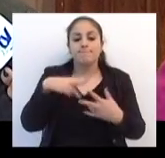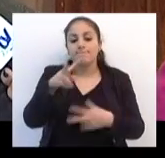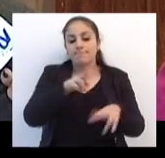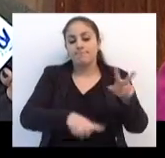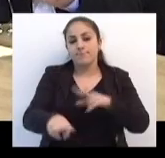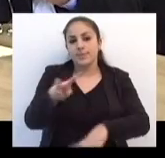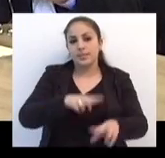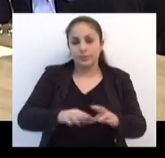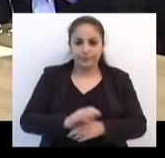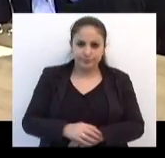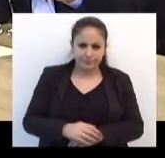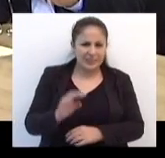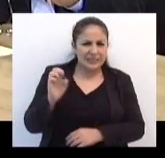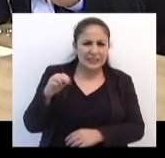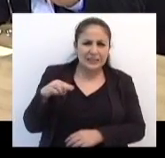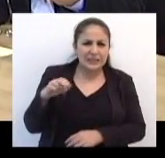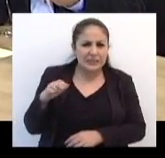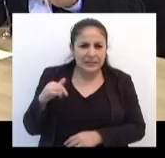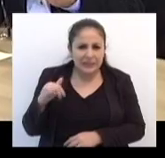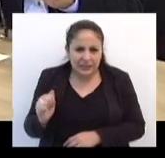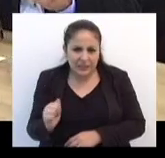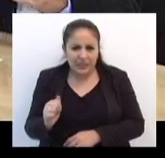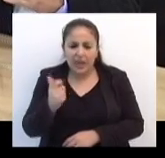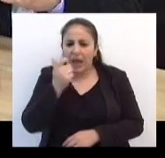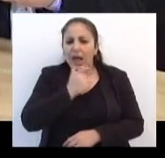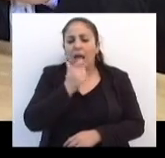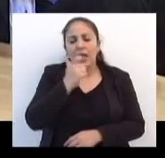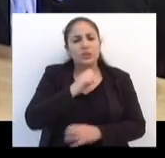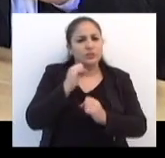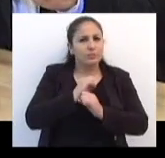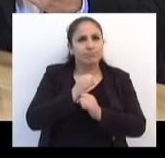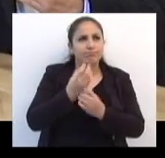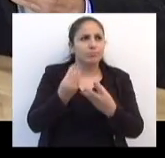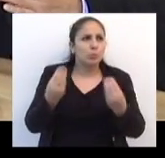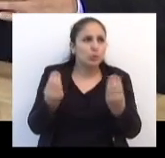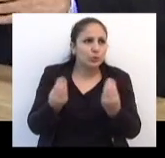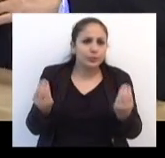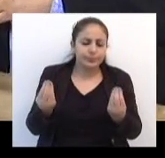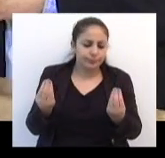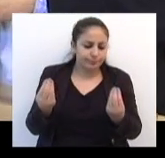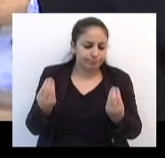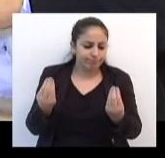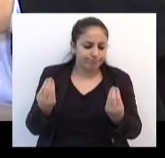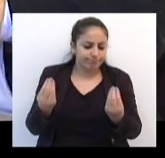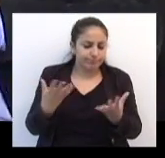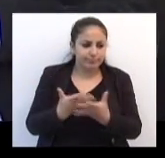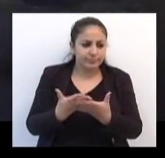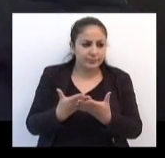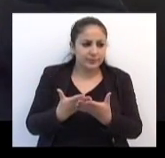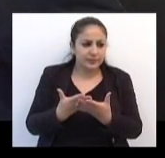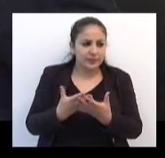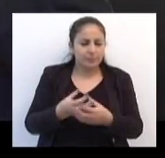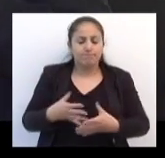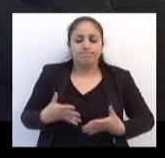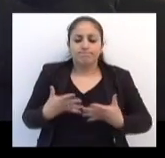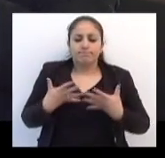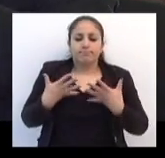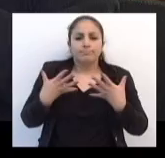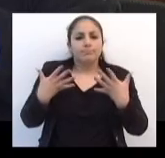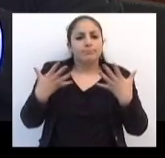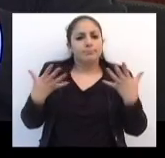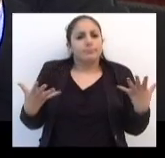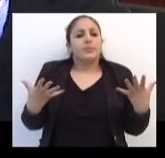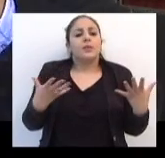visão do exterior. O vereador Hernani, ele fica muito efusivo, muito... se enche